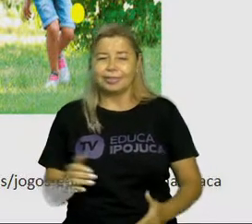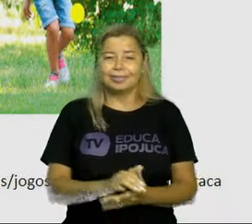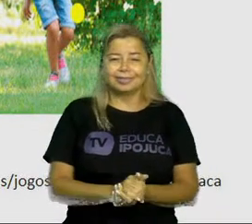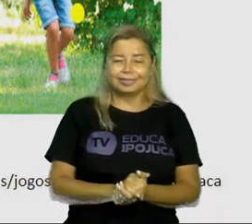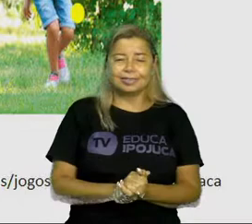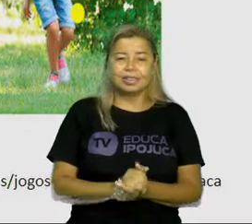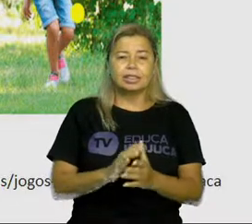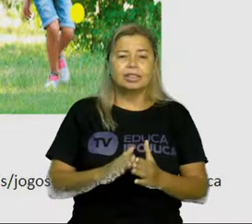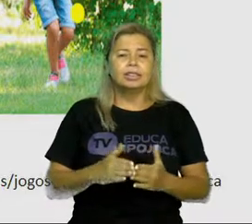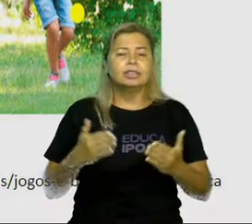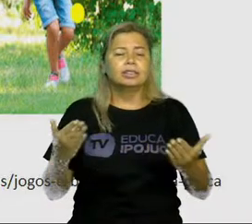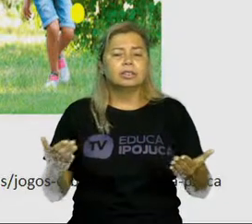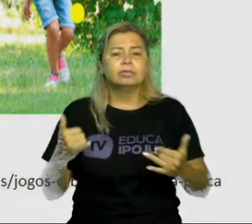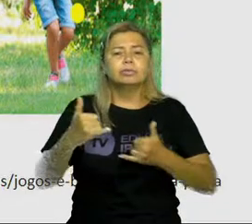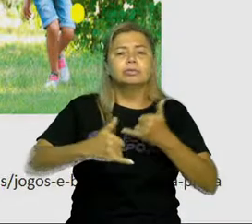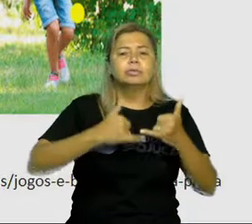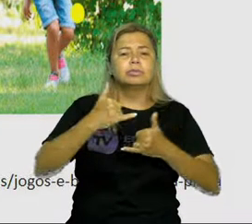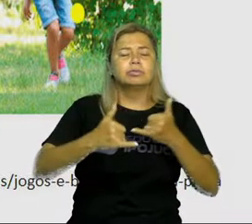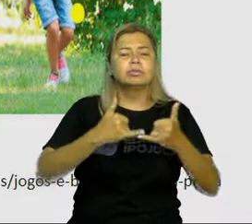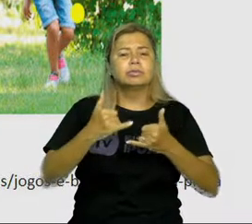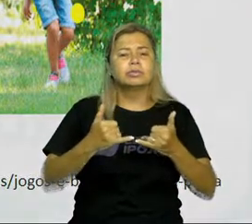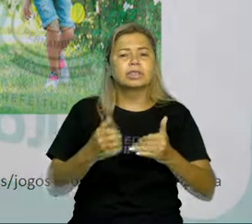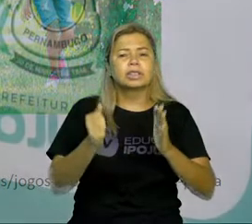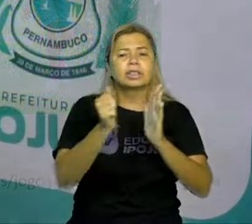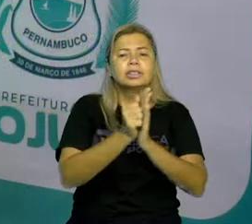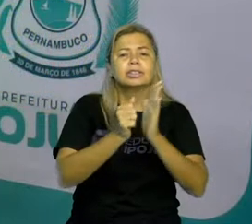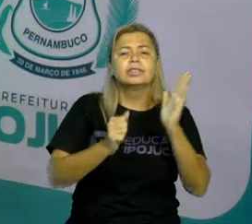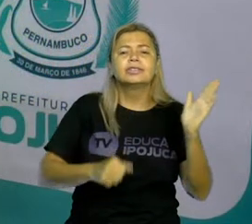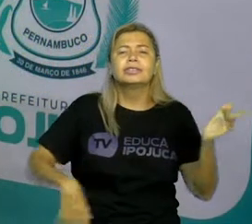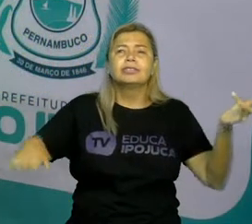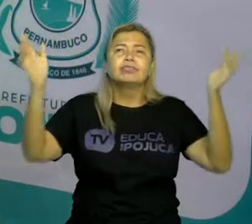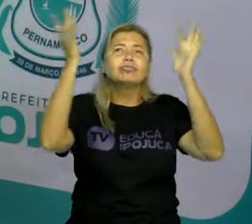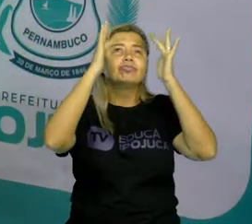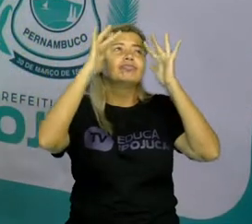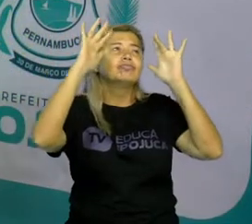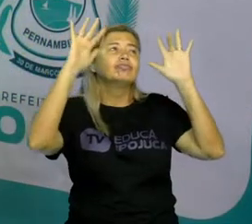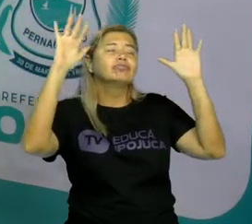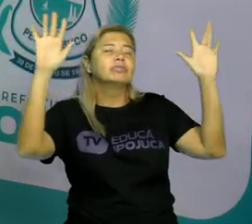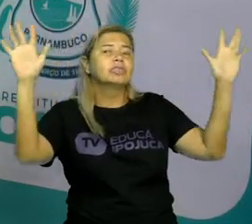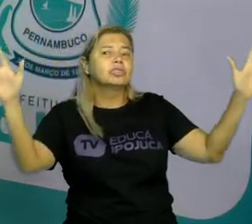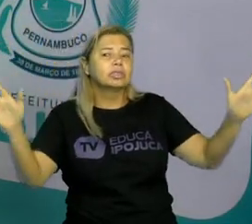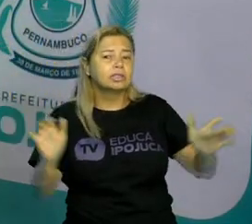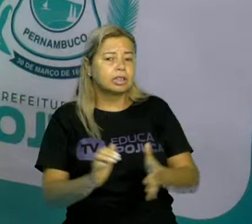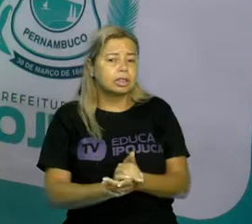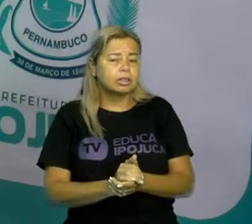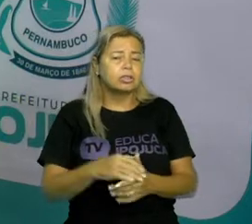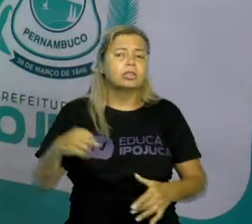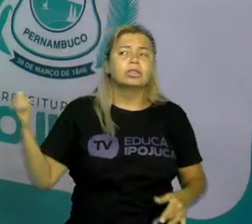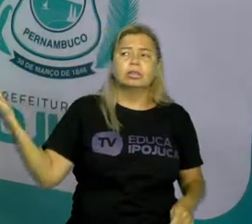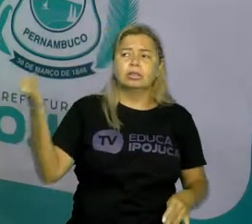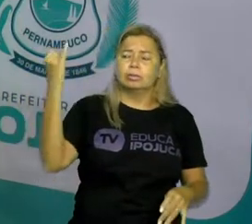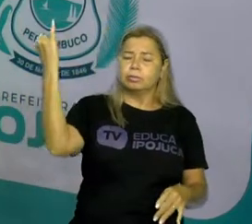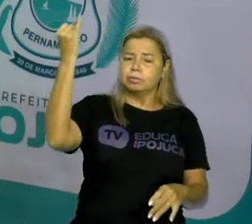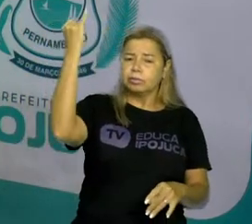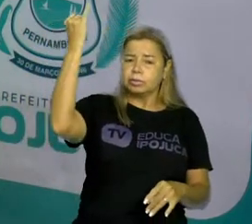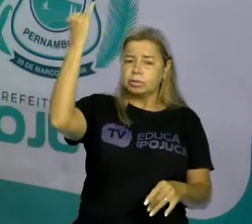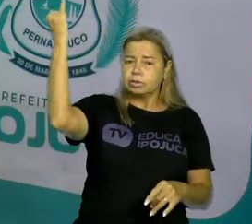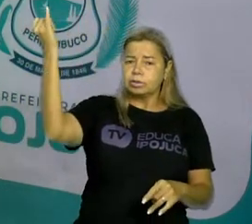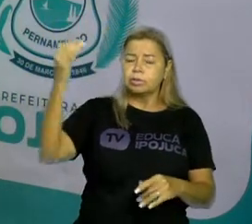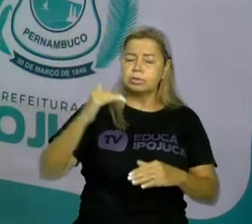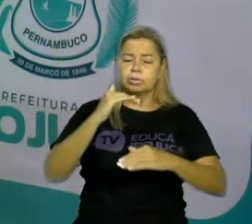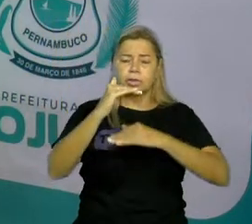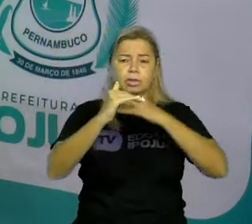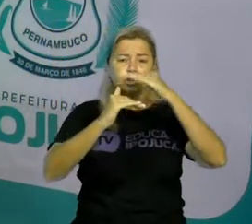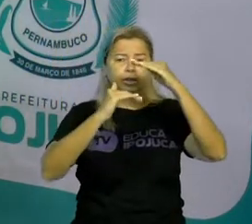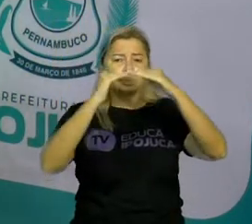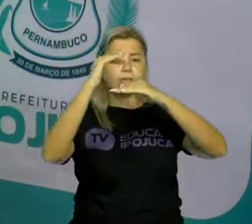Jogos e brincadeiras, eles são atividades lúdicas que compõem uma importante função de desenvolver diversas